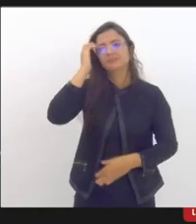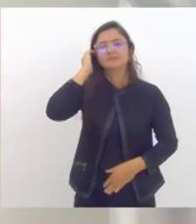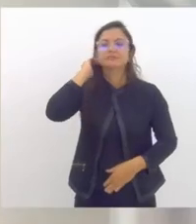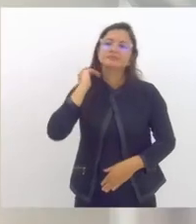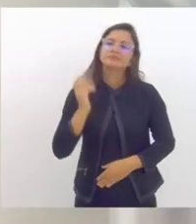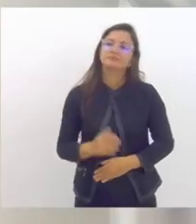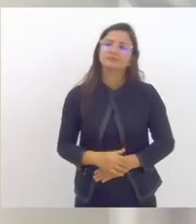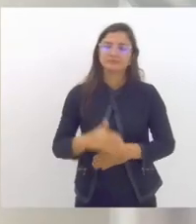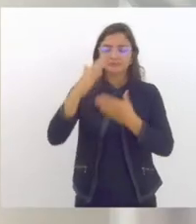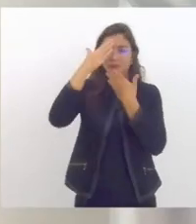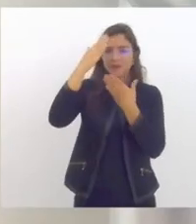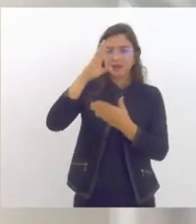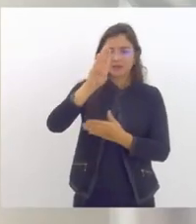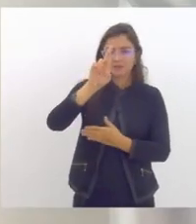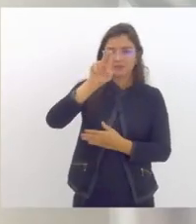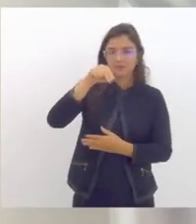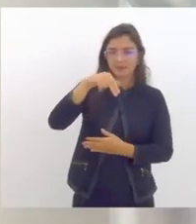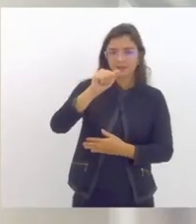Obrigado, Bruna.